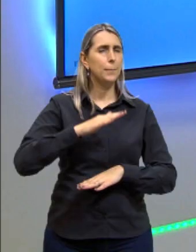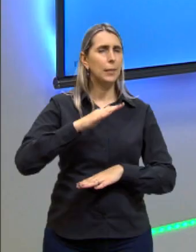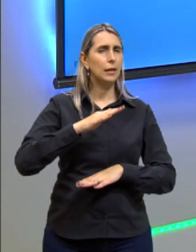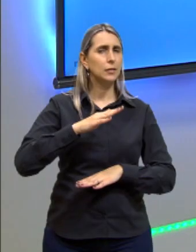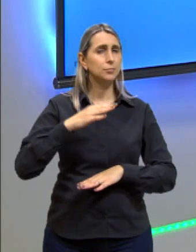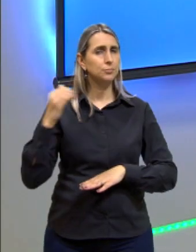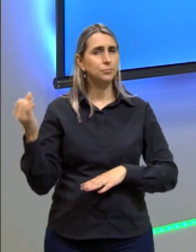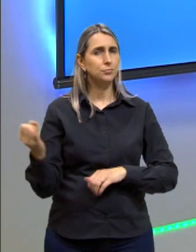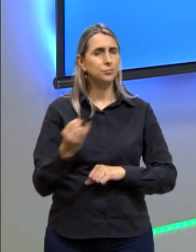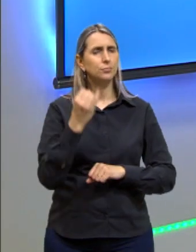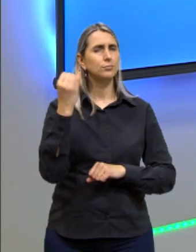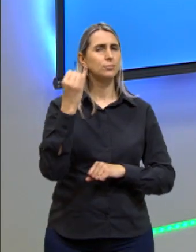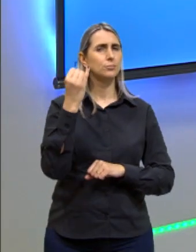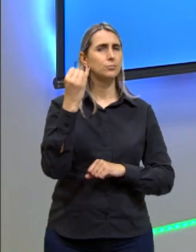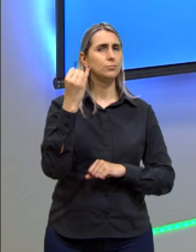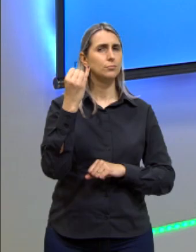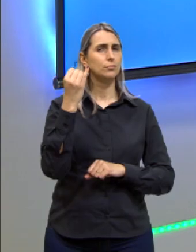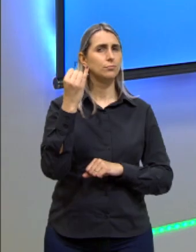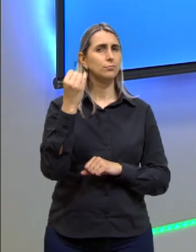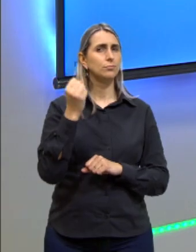importante de tudo,